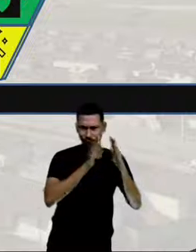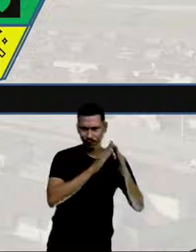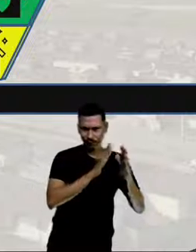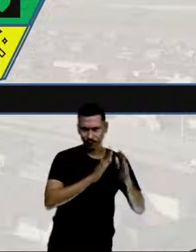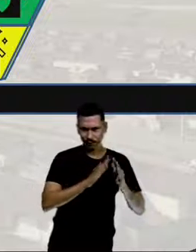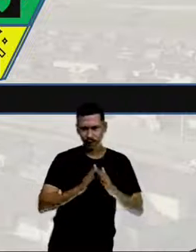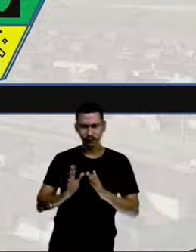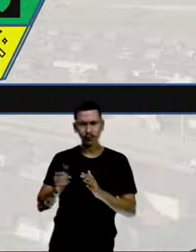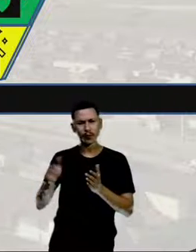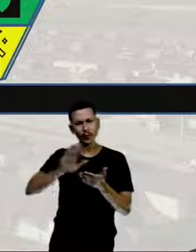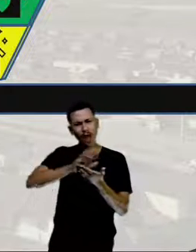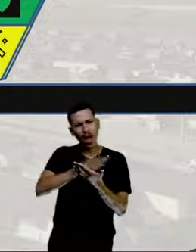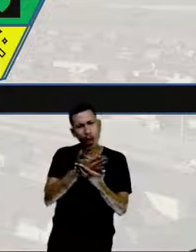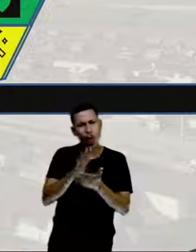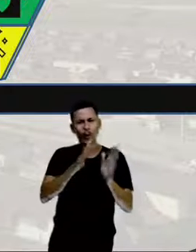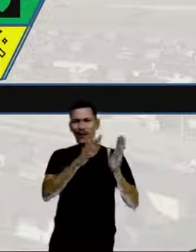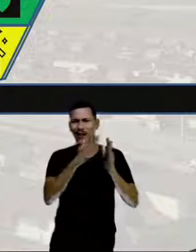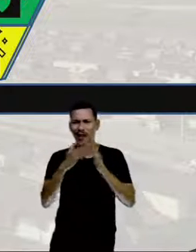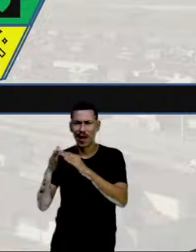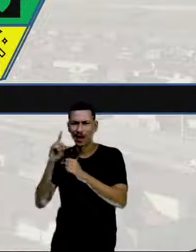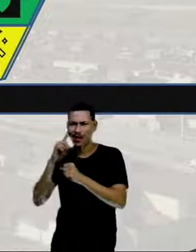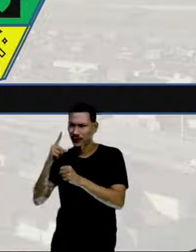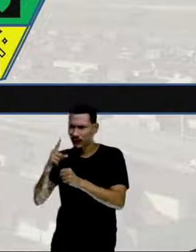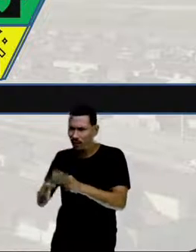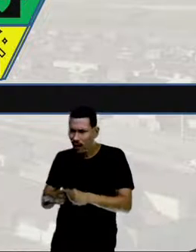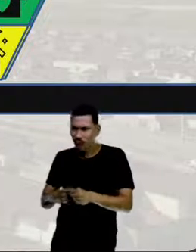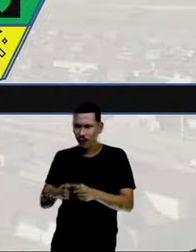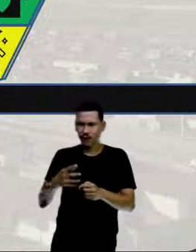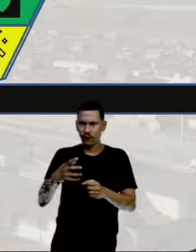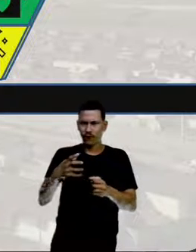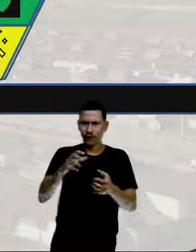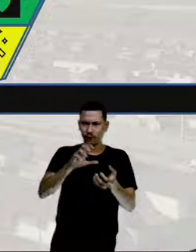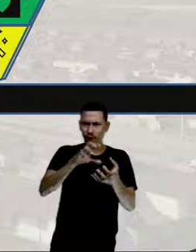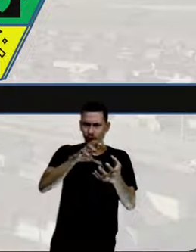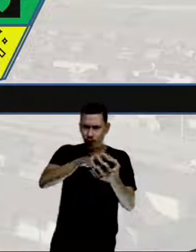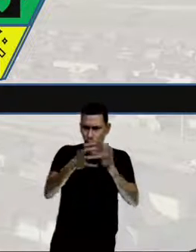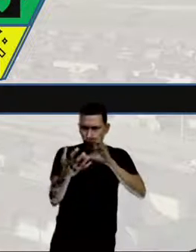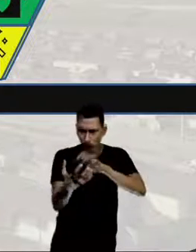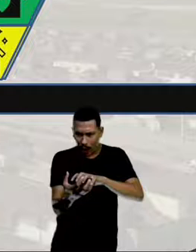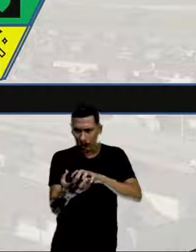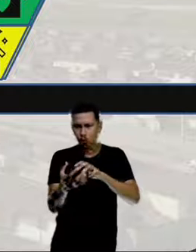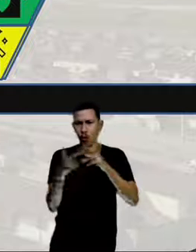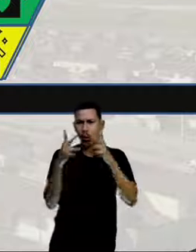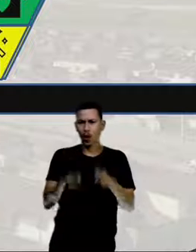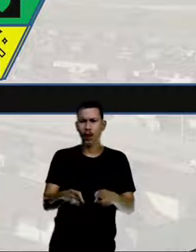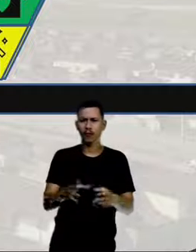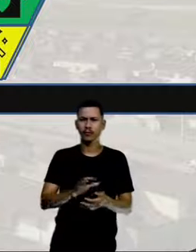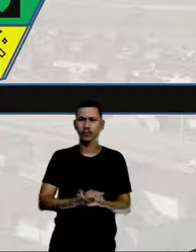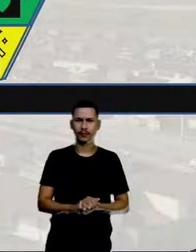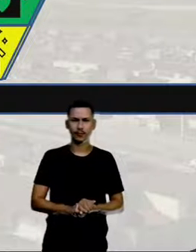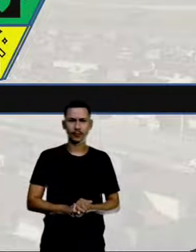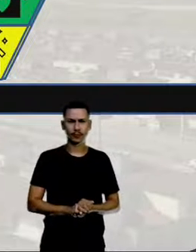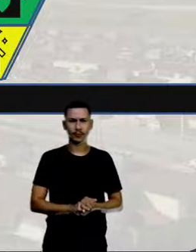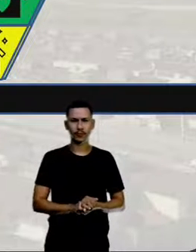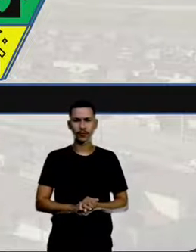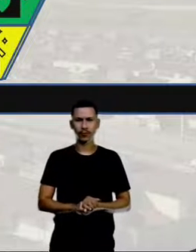elas estão identificadas pelo mesmo formato. Então, tem casa aqui em